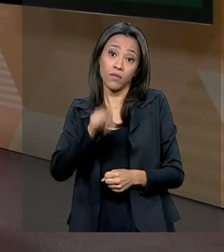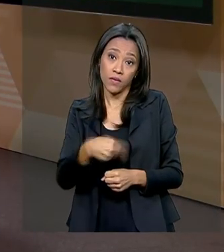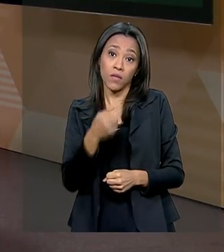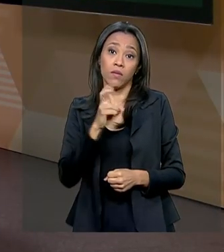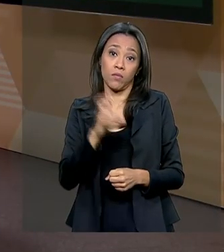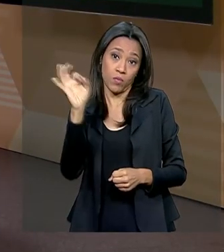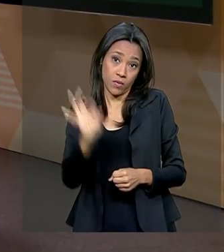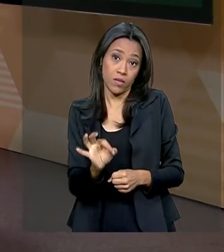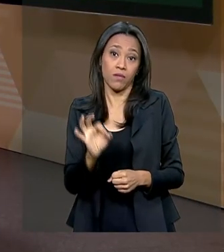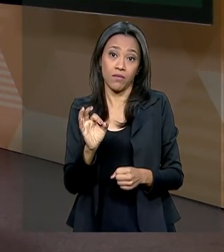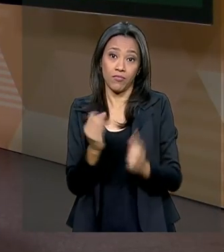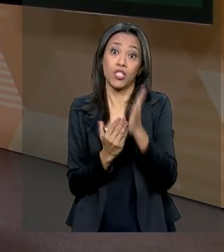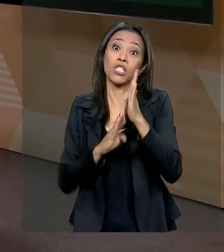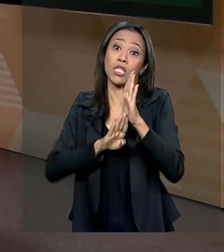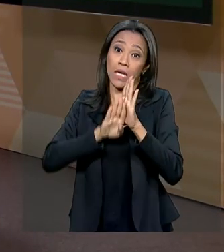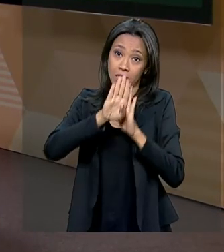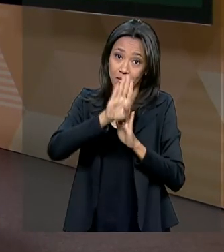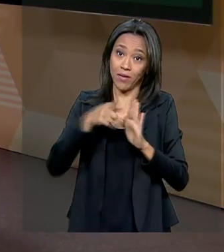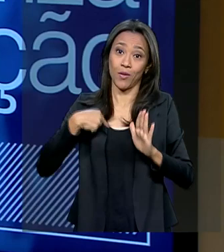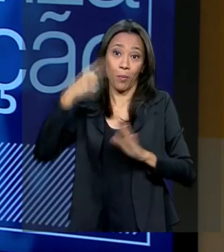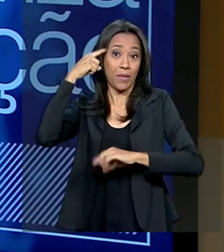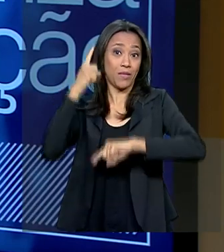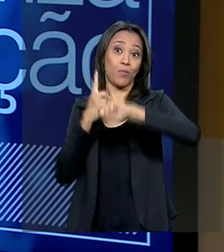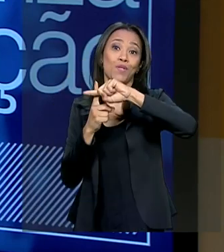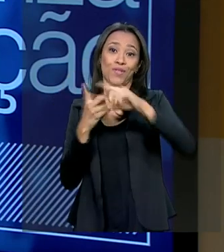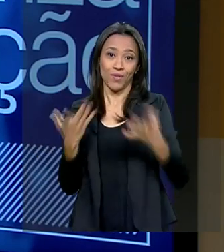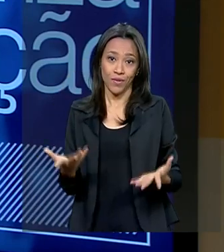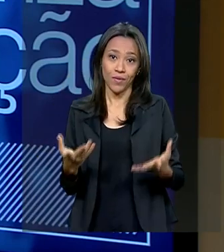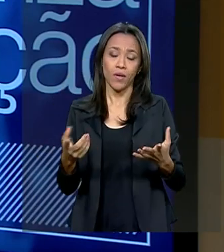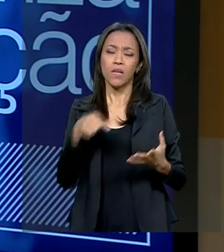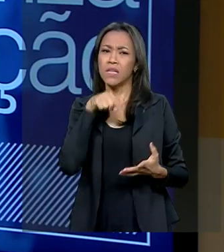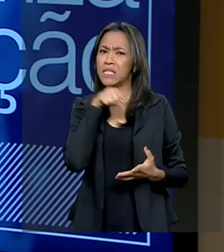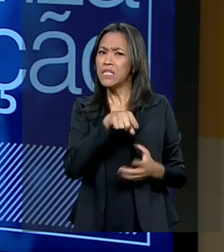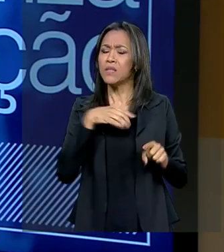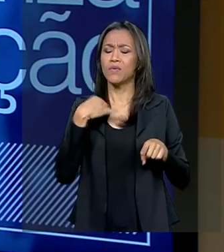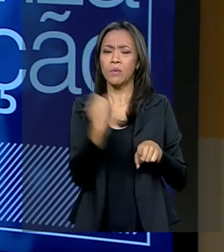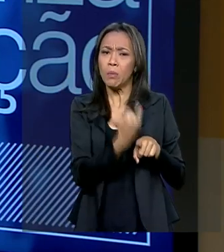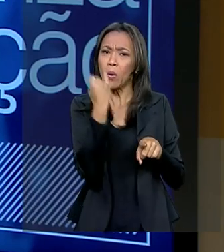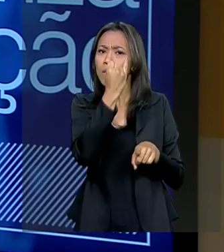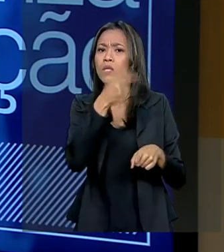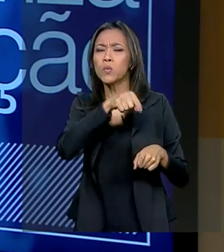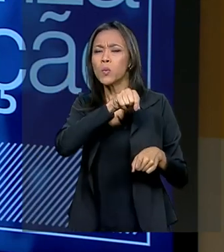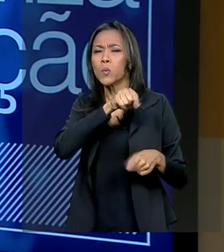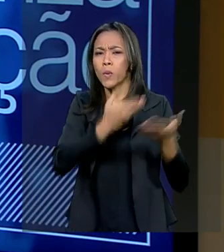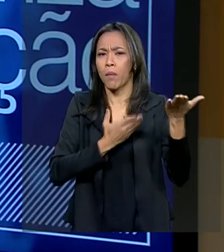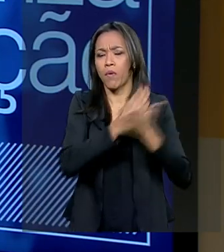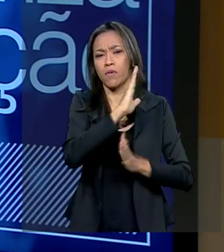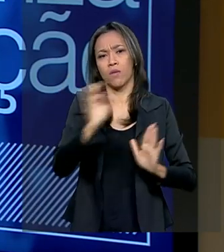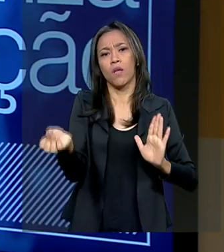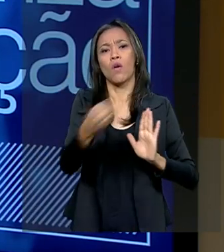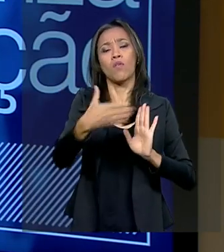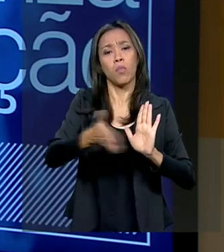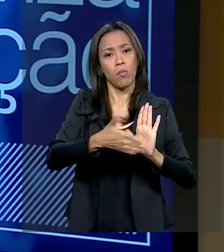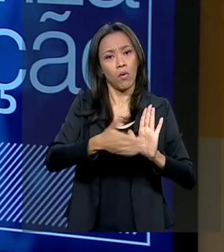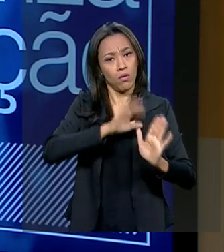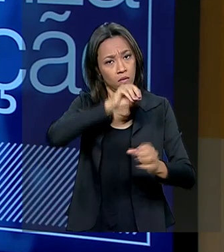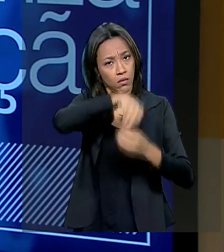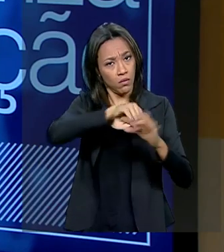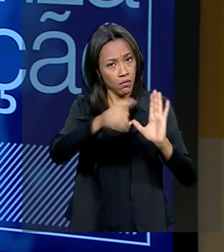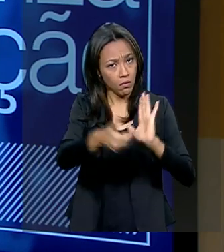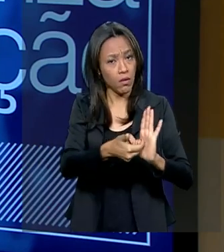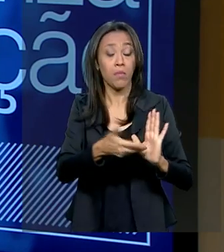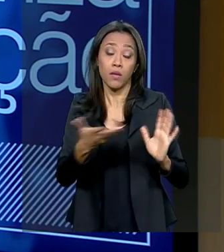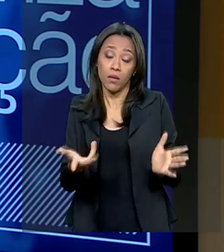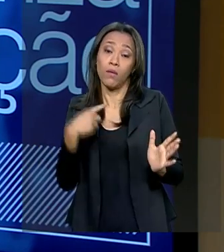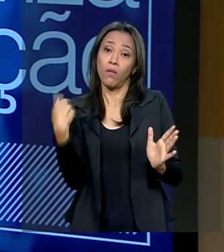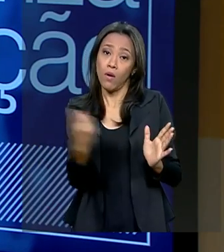estou bem otimista. Evidentemente, foi fundamental a aprovação da nova previdência na Câmara. Então, gente ainda